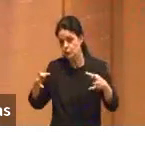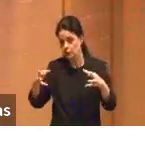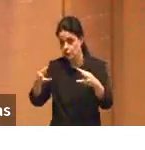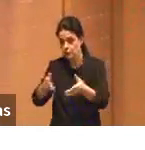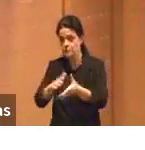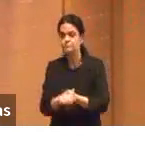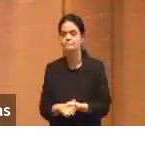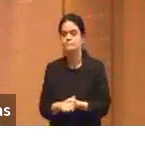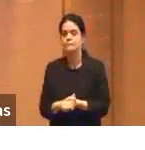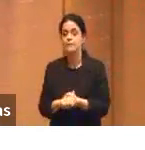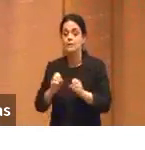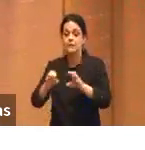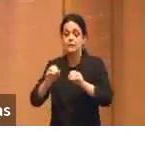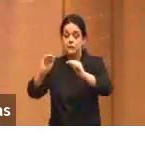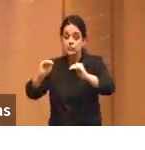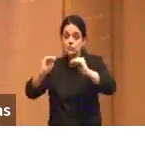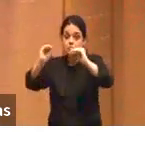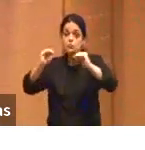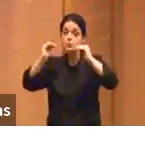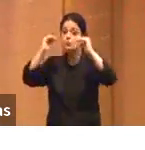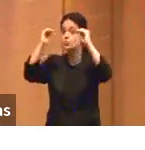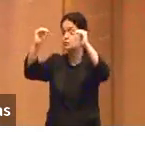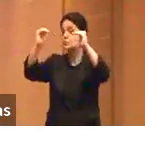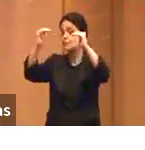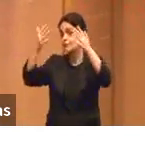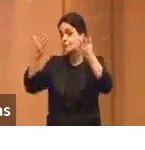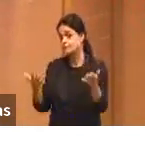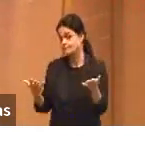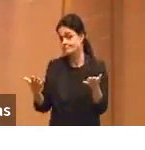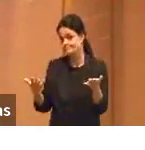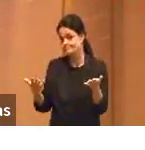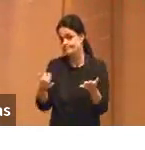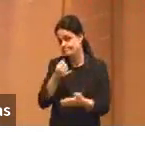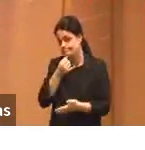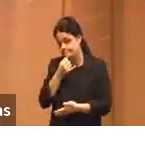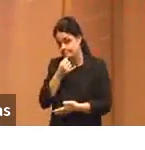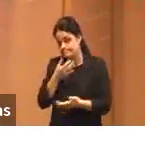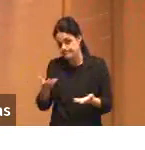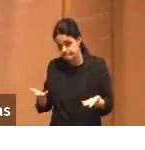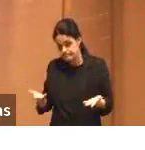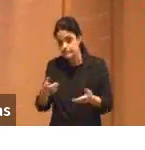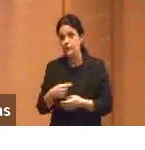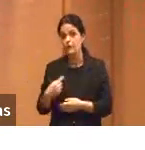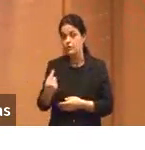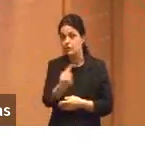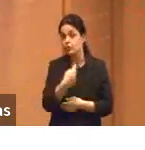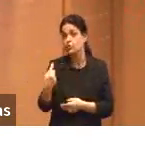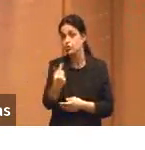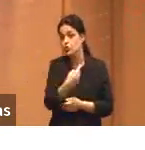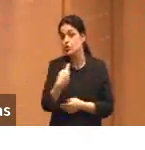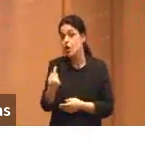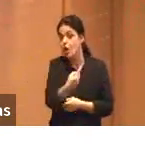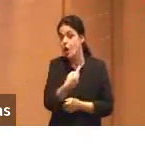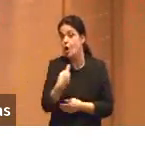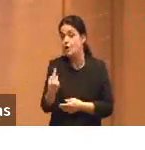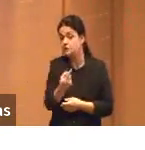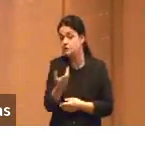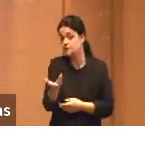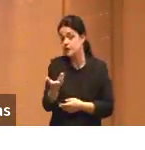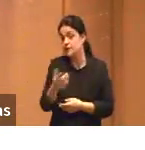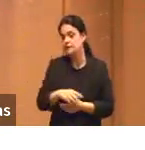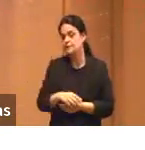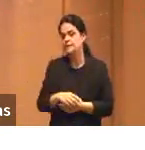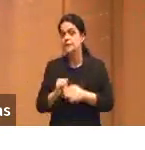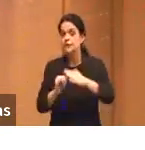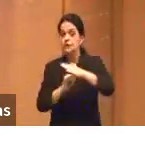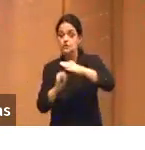o ensino superior do nosso país. Estamos aqui numa instituição cujos cursos são à